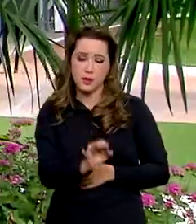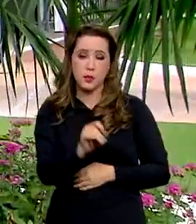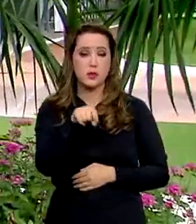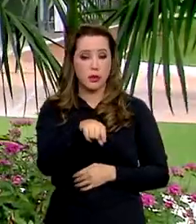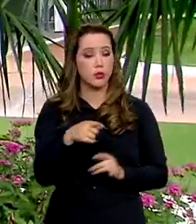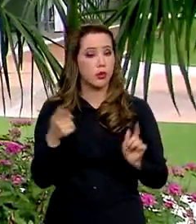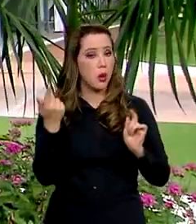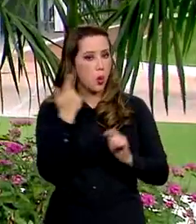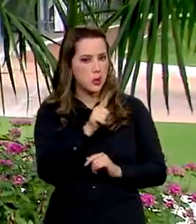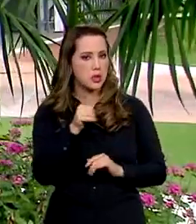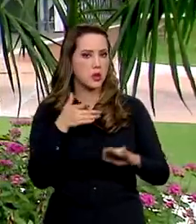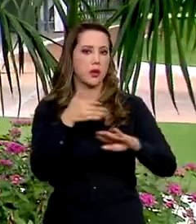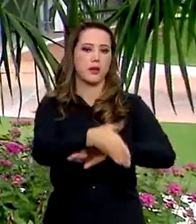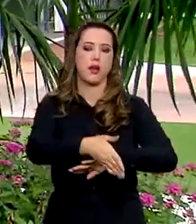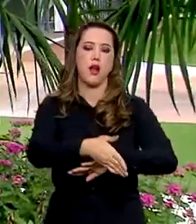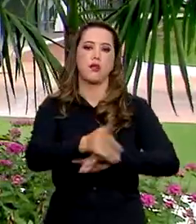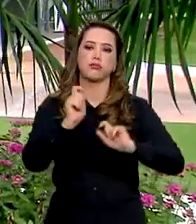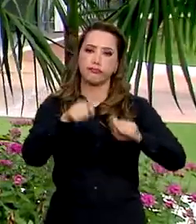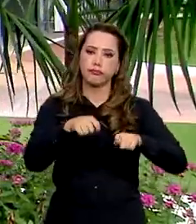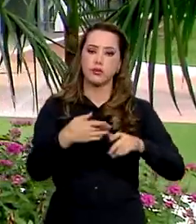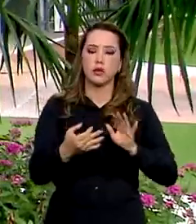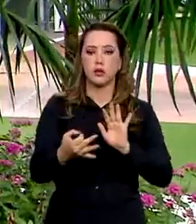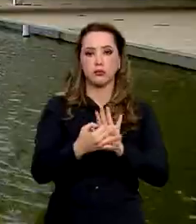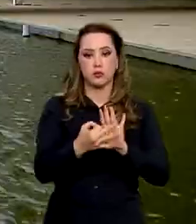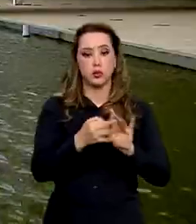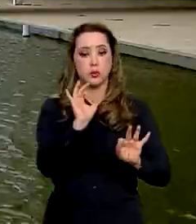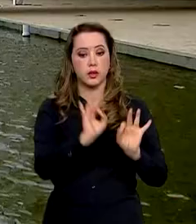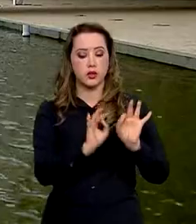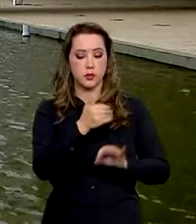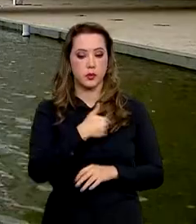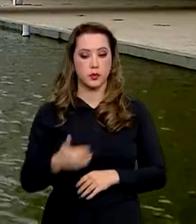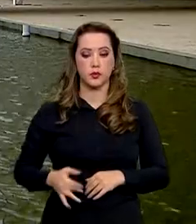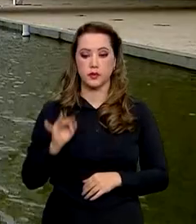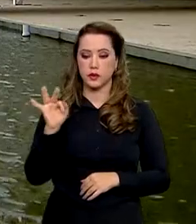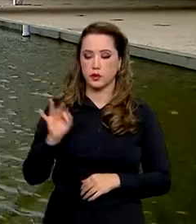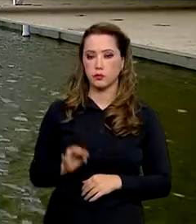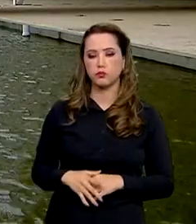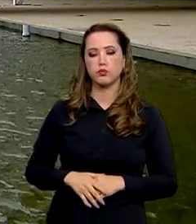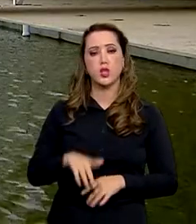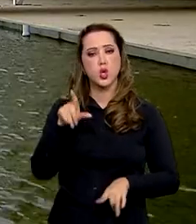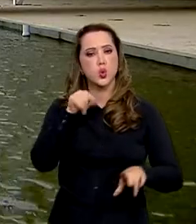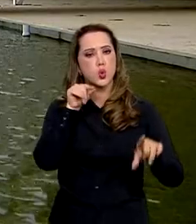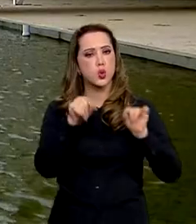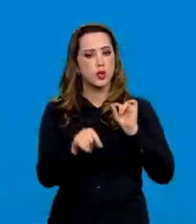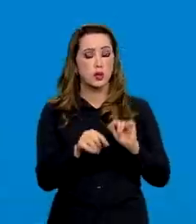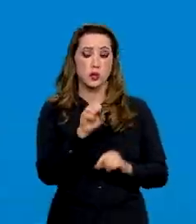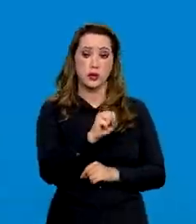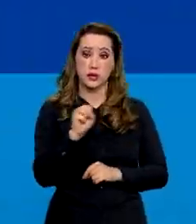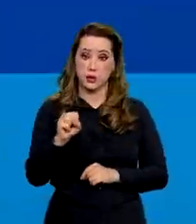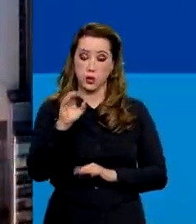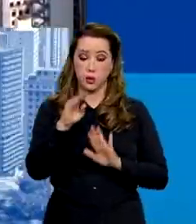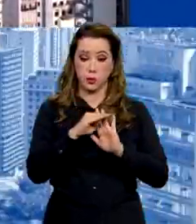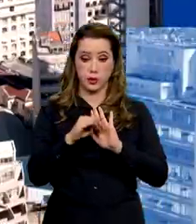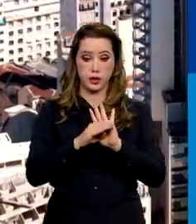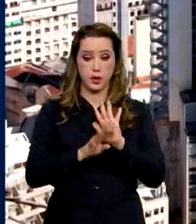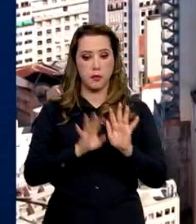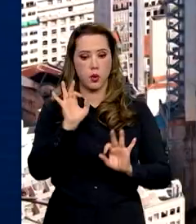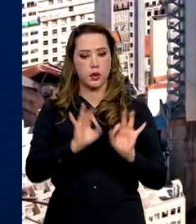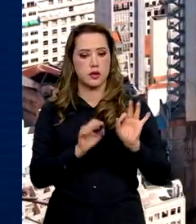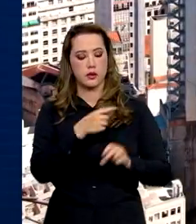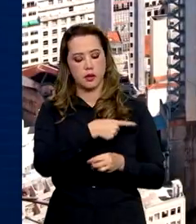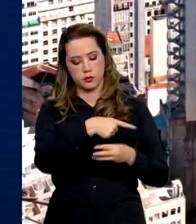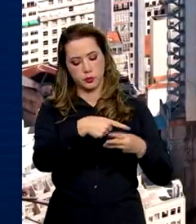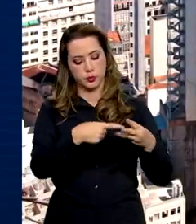incorporadas de alguma forma pelo governo federal. Foram definidos 88 programas, organizados em três